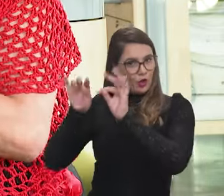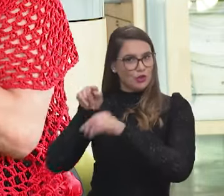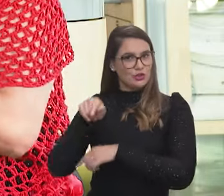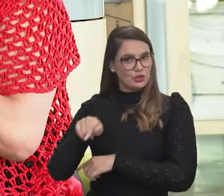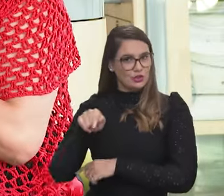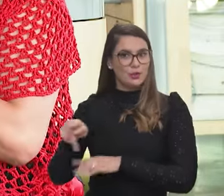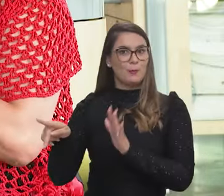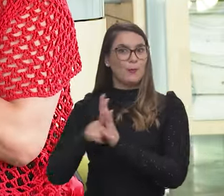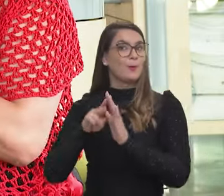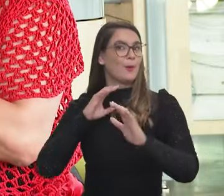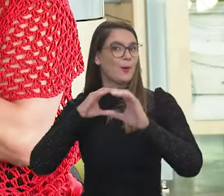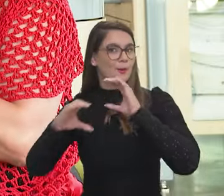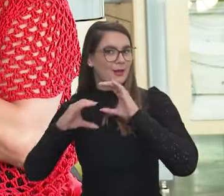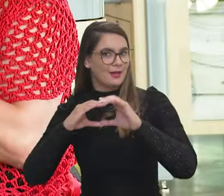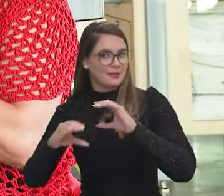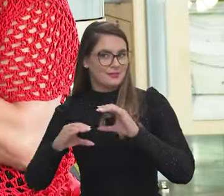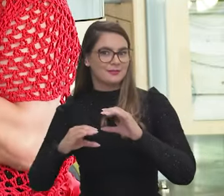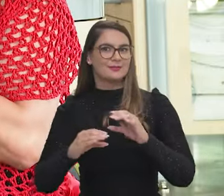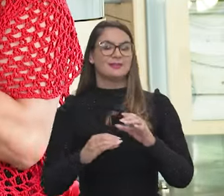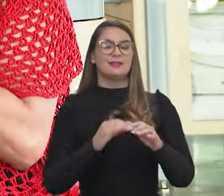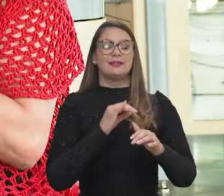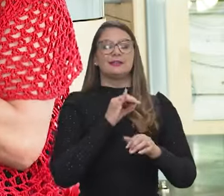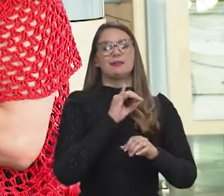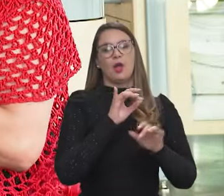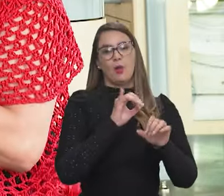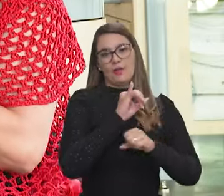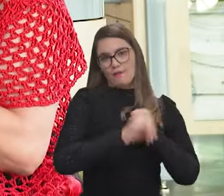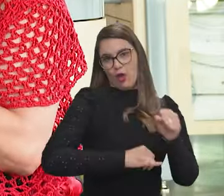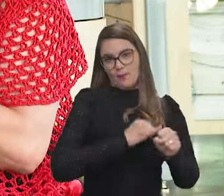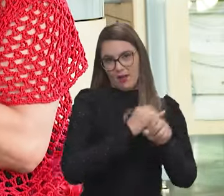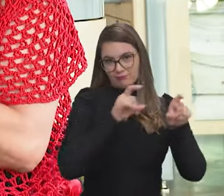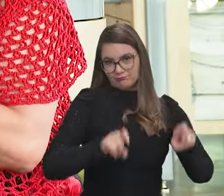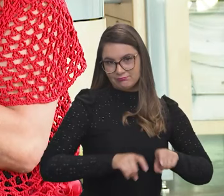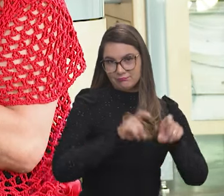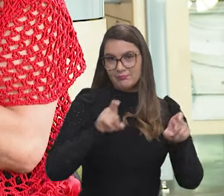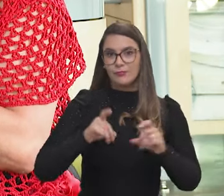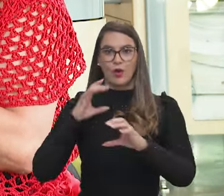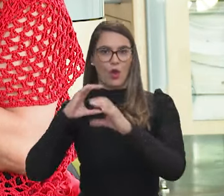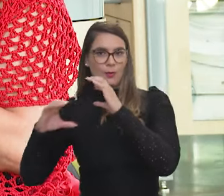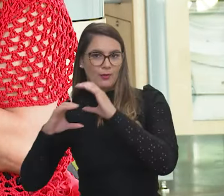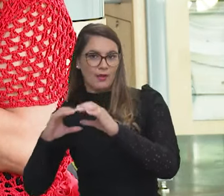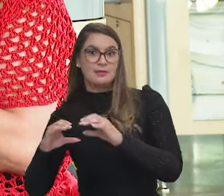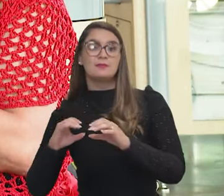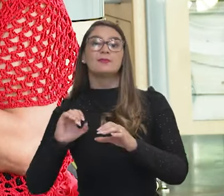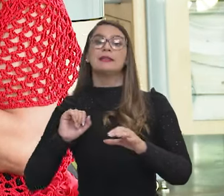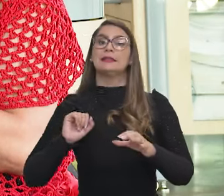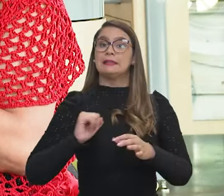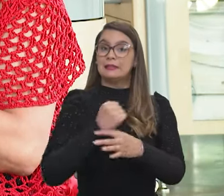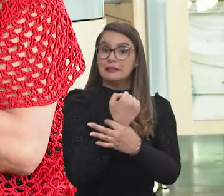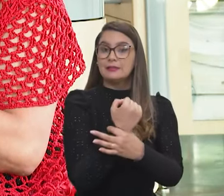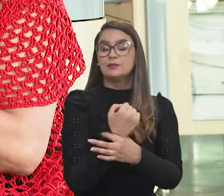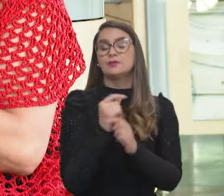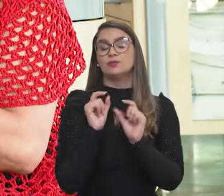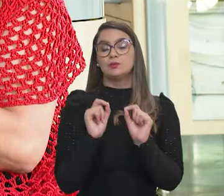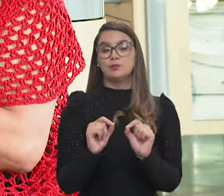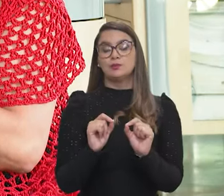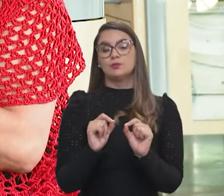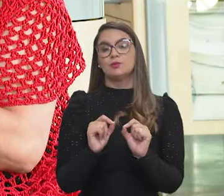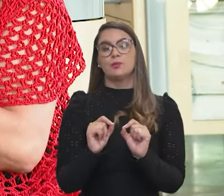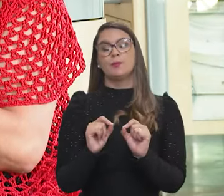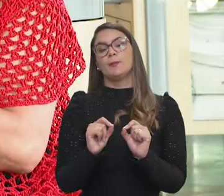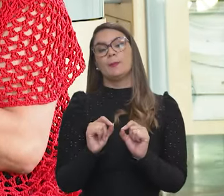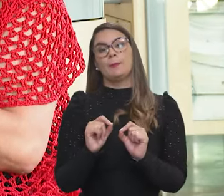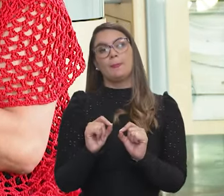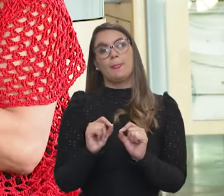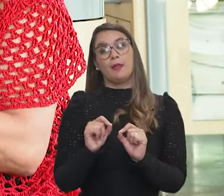da Comunicação, Informática e Comunicação, que é você poder garantir que a...